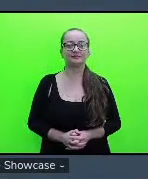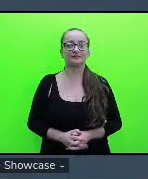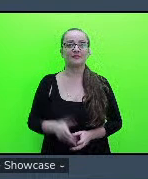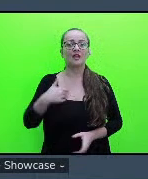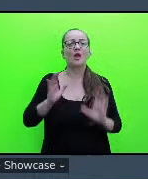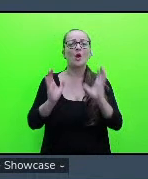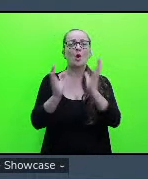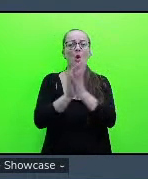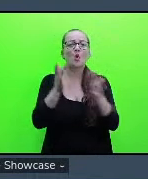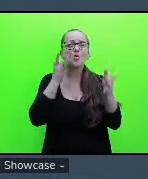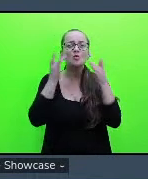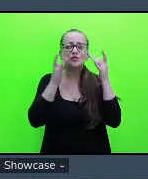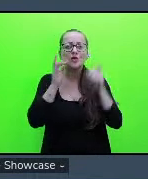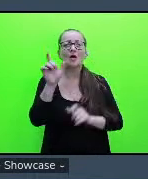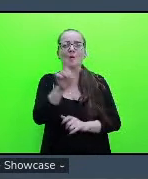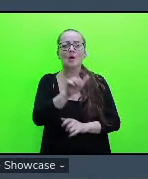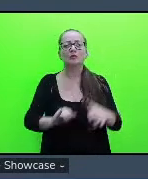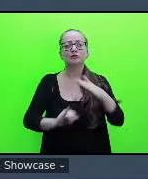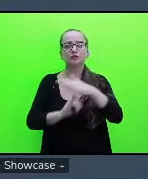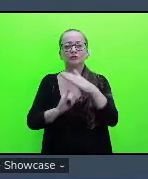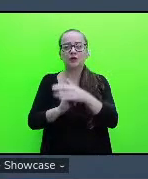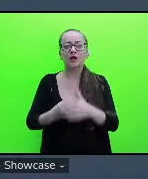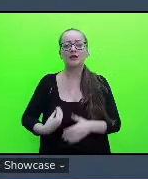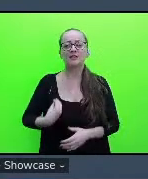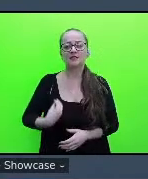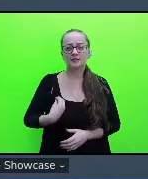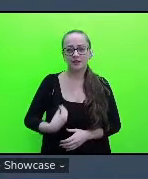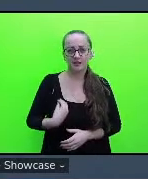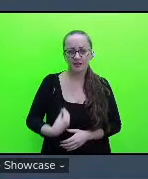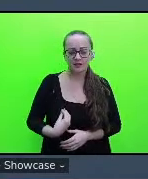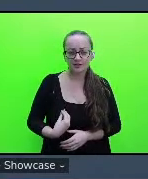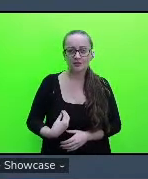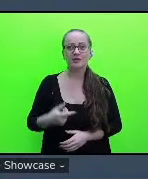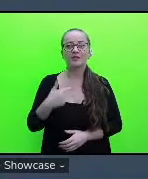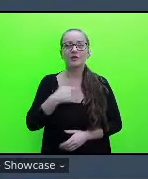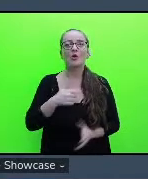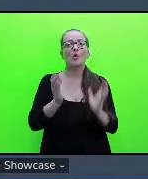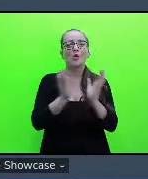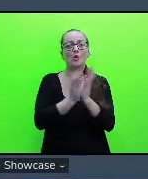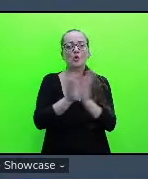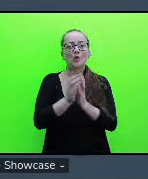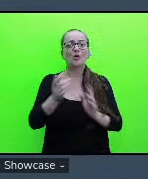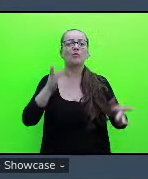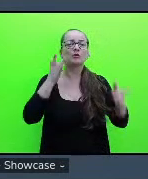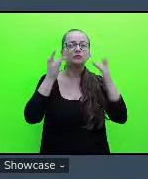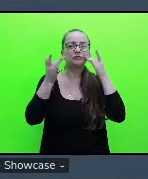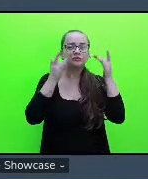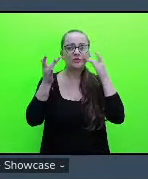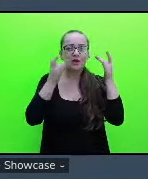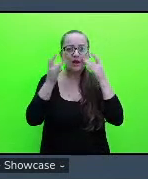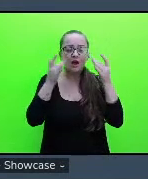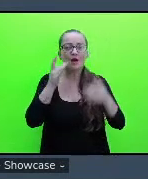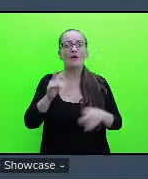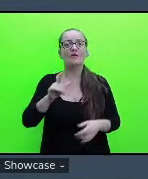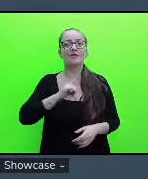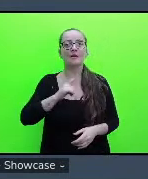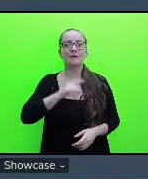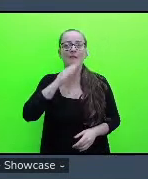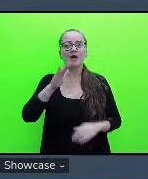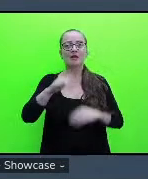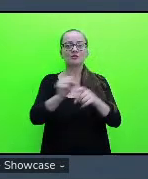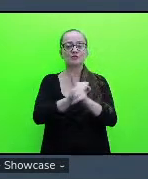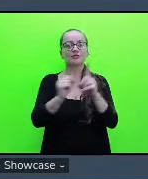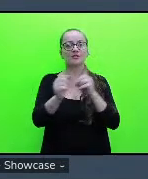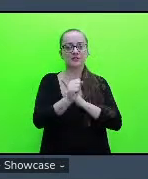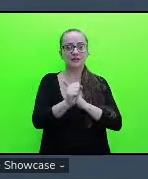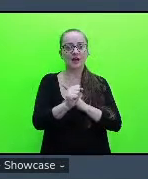por instituto existe os grupos de teatro buscam o desenvolvimento pessoal social artístico